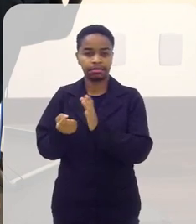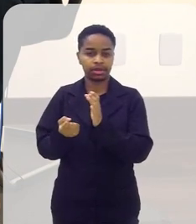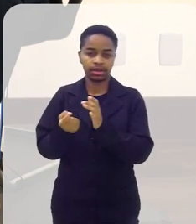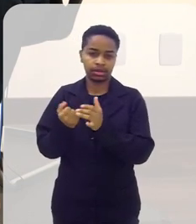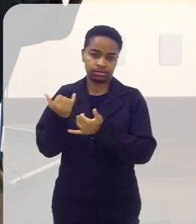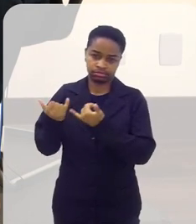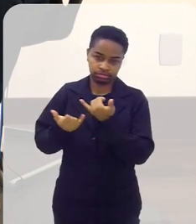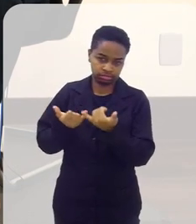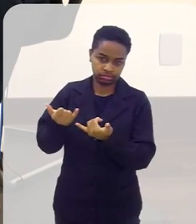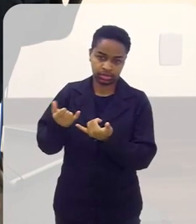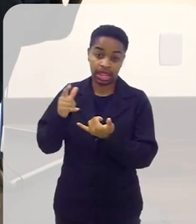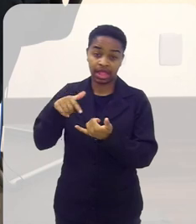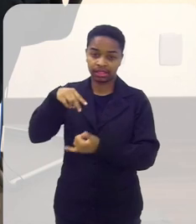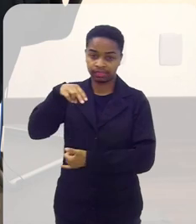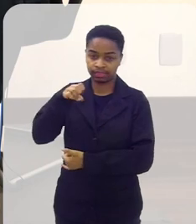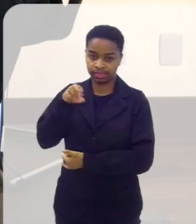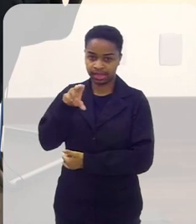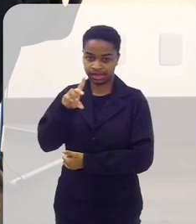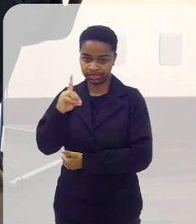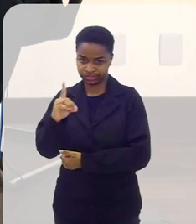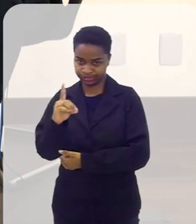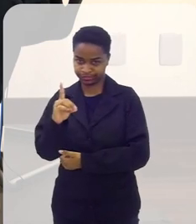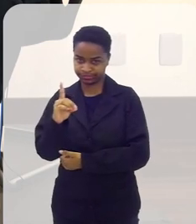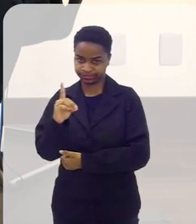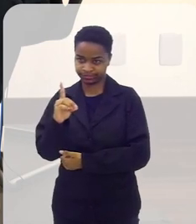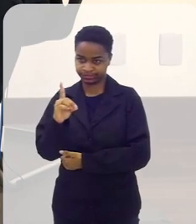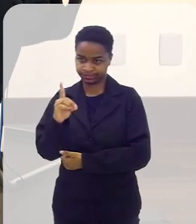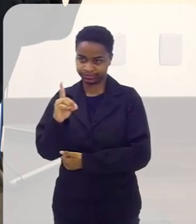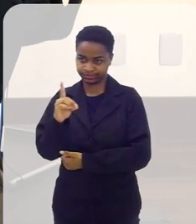games e tal é nerd